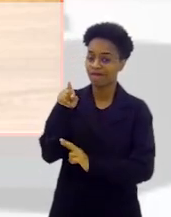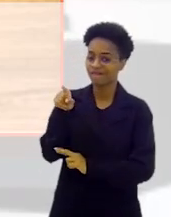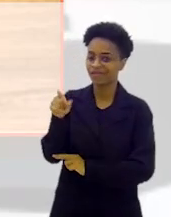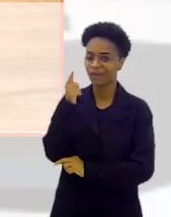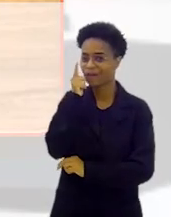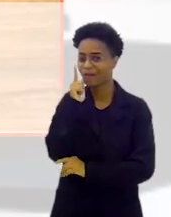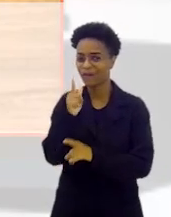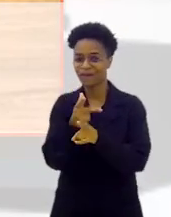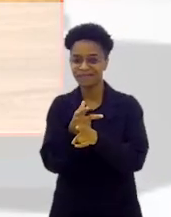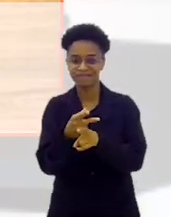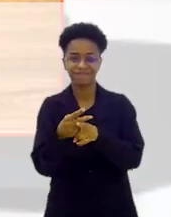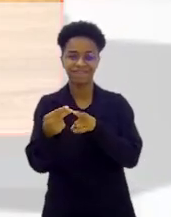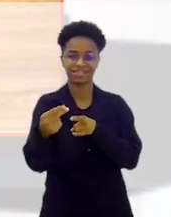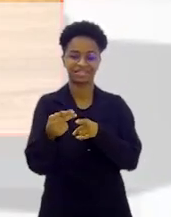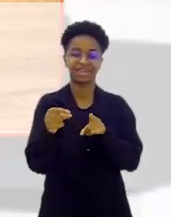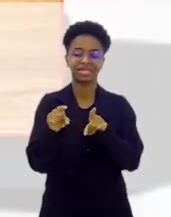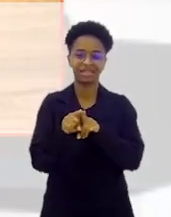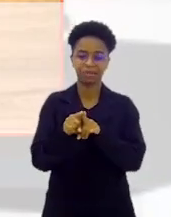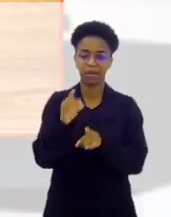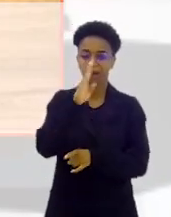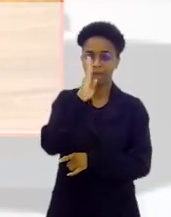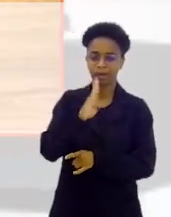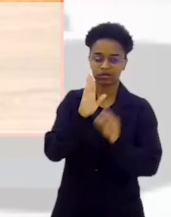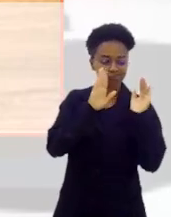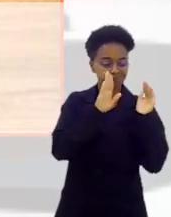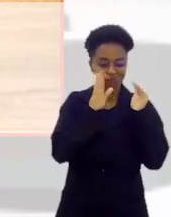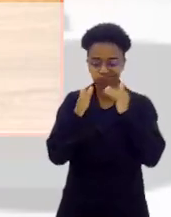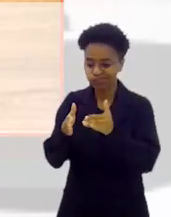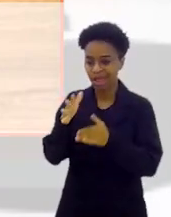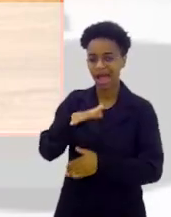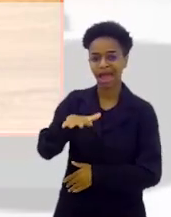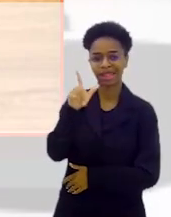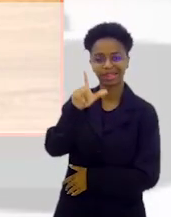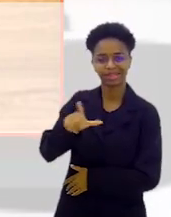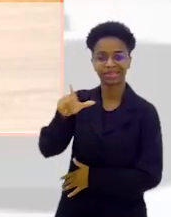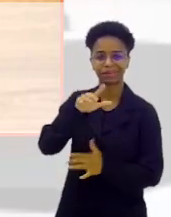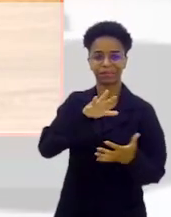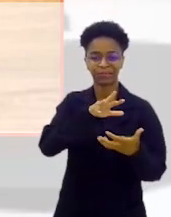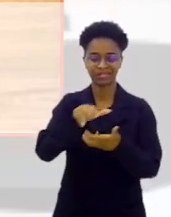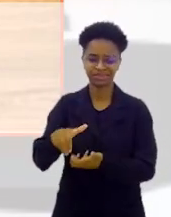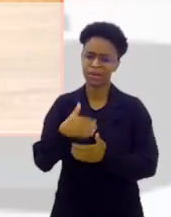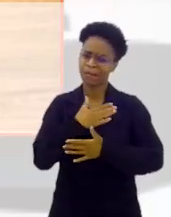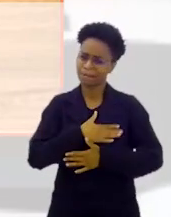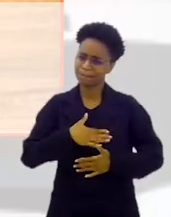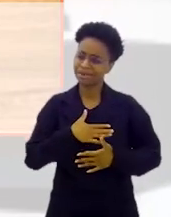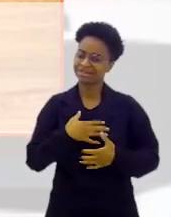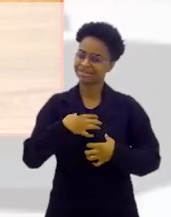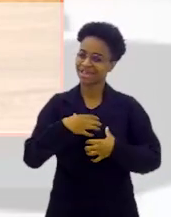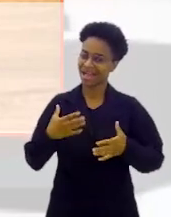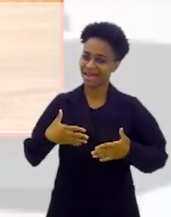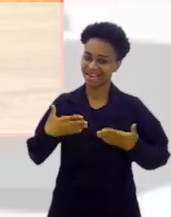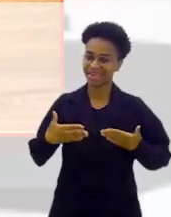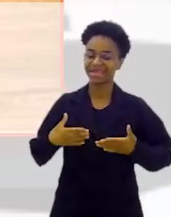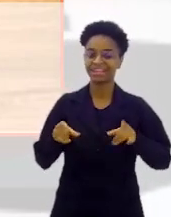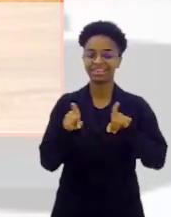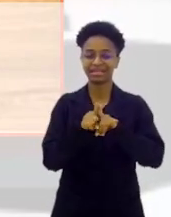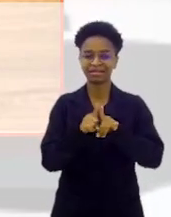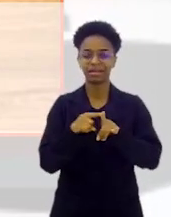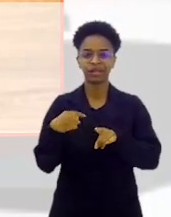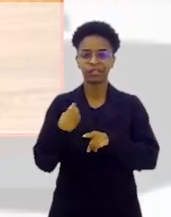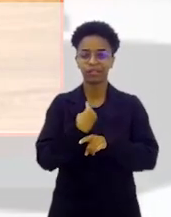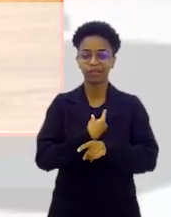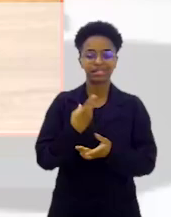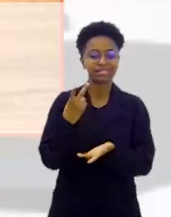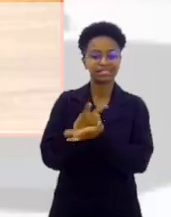traga o Brasil para o epicentro da literatura mundial. Foi um prazer, uma alegria. As nossas